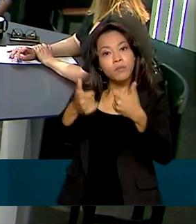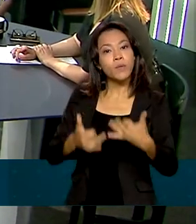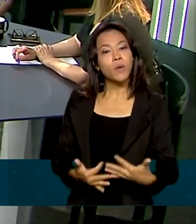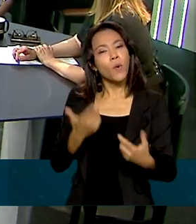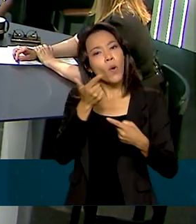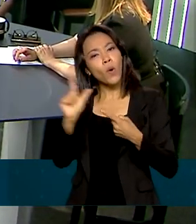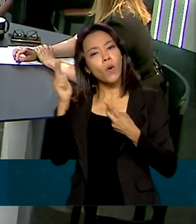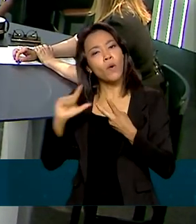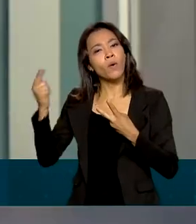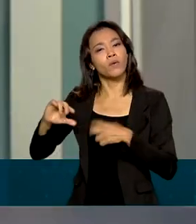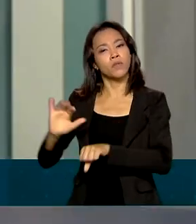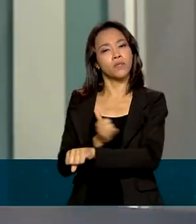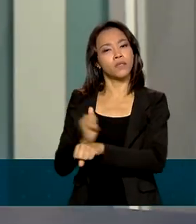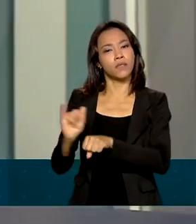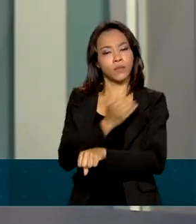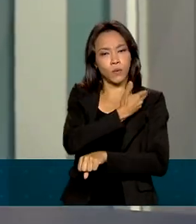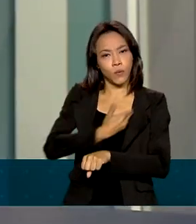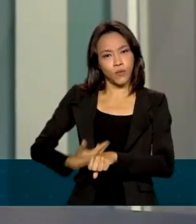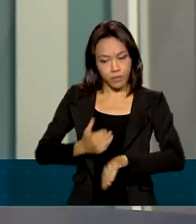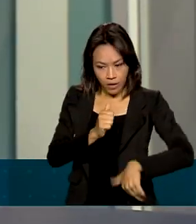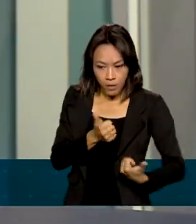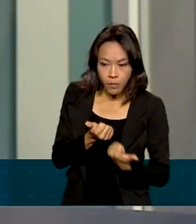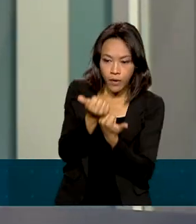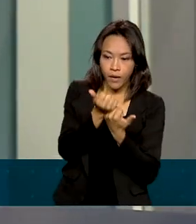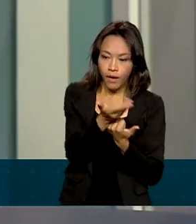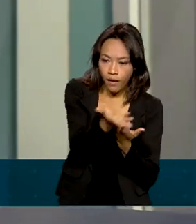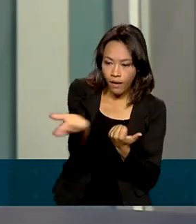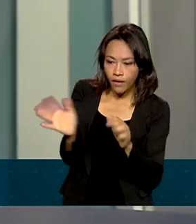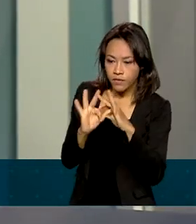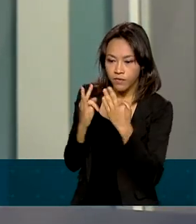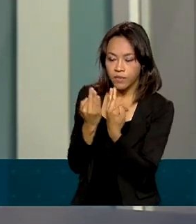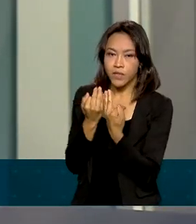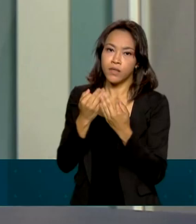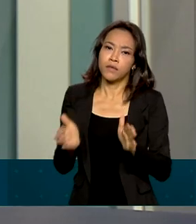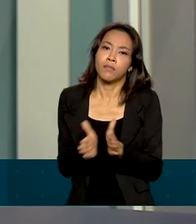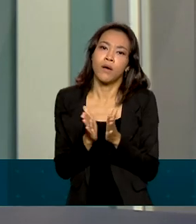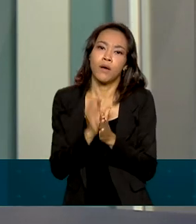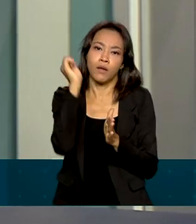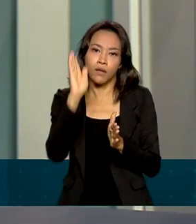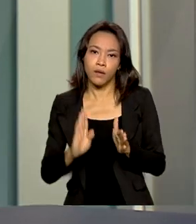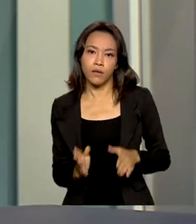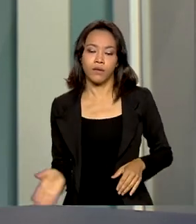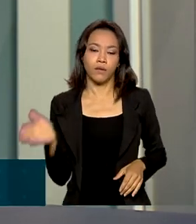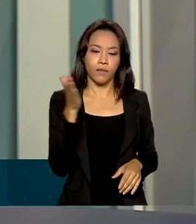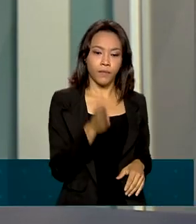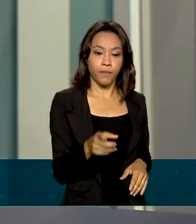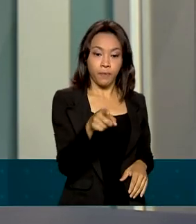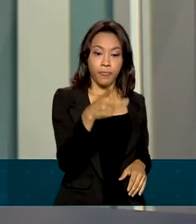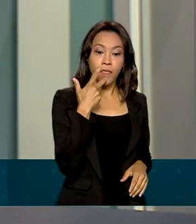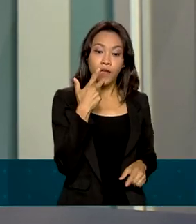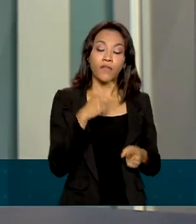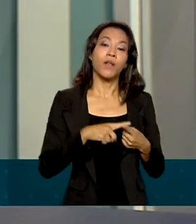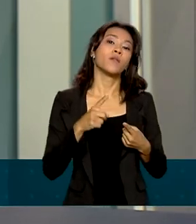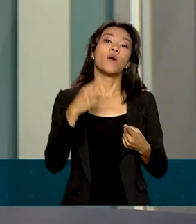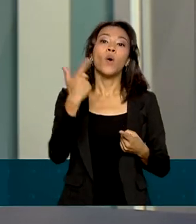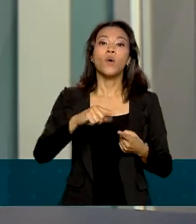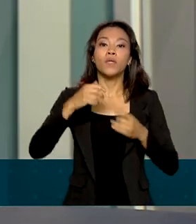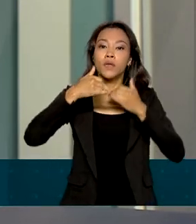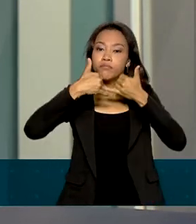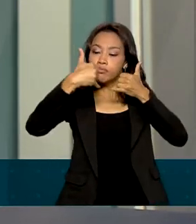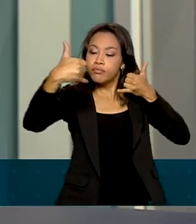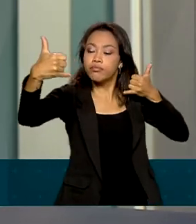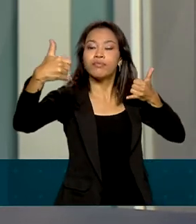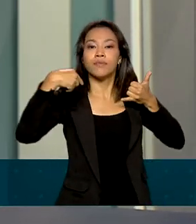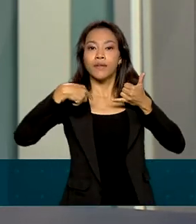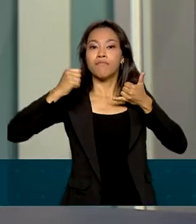outras ações do governo para auxiliar as famílias de baixa renda no Brasil. Você tem a extensão também da tarifa social de energia elétrica, com